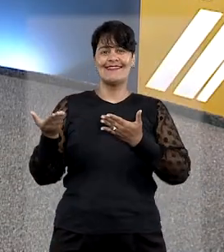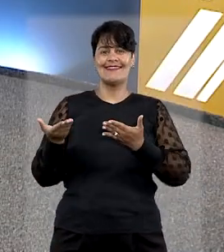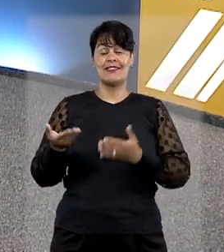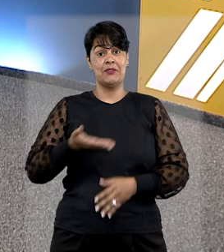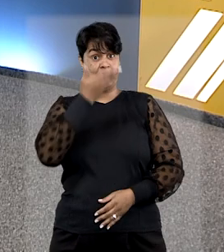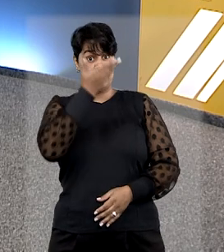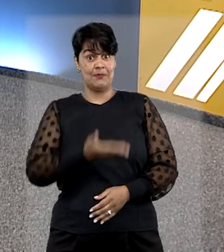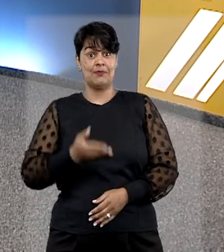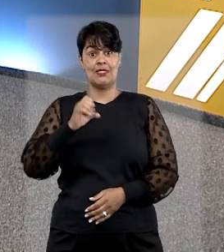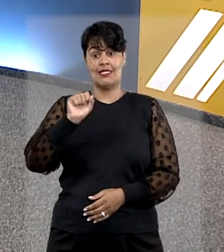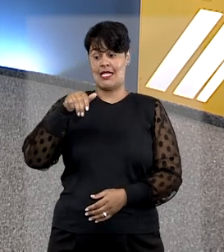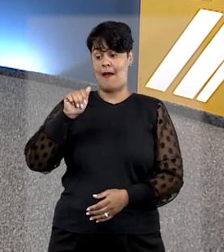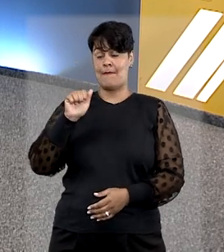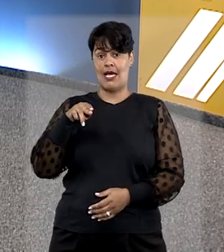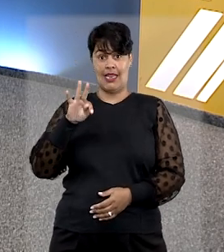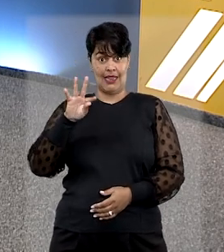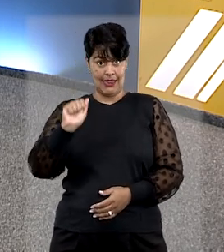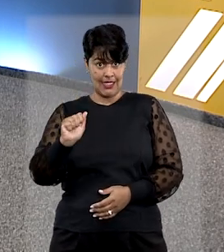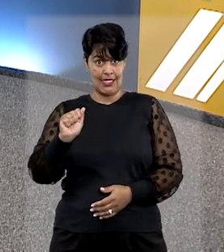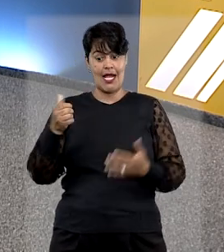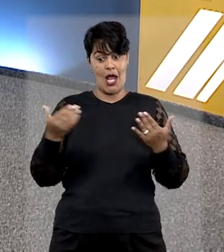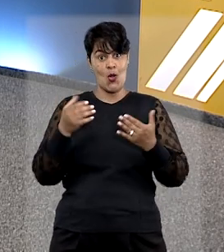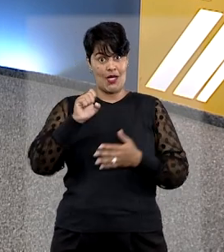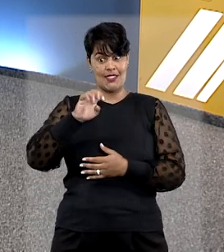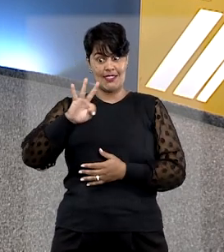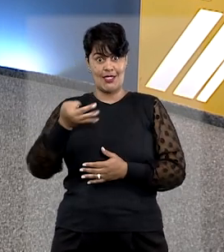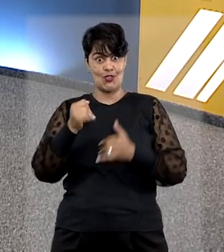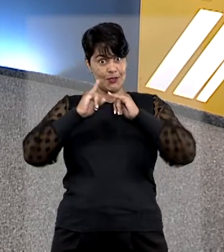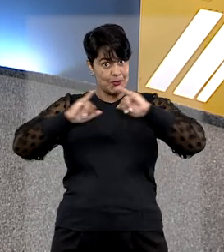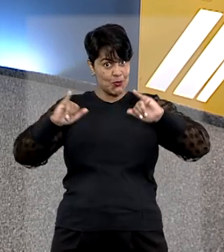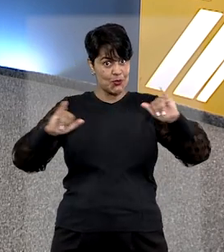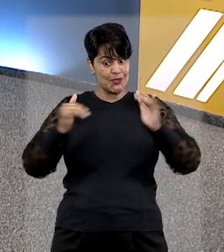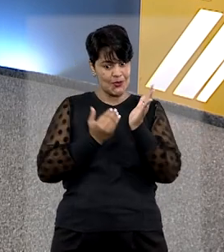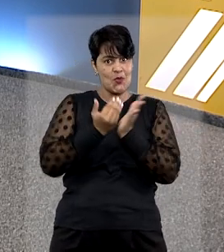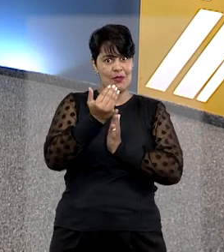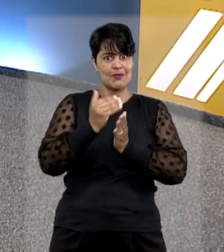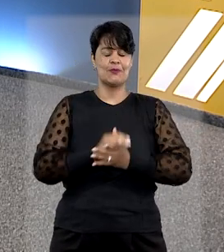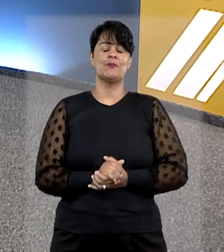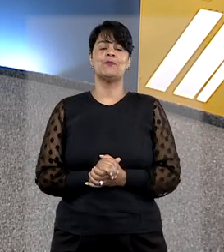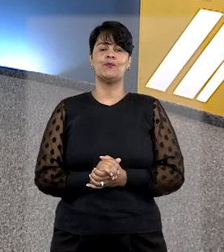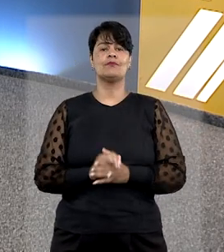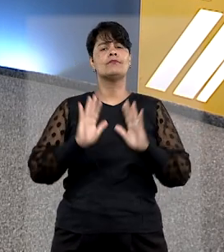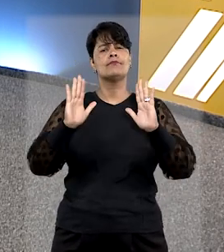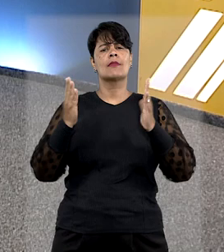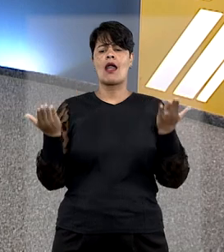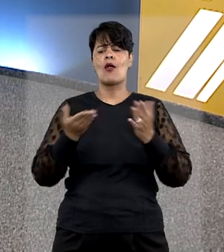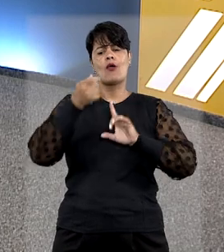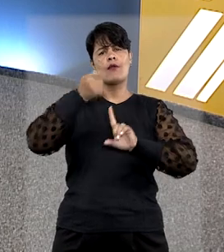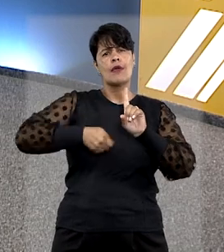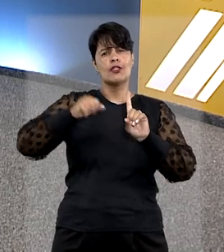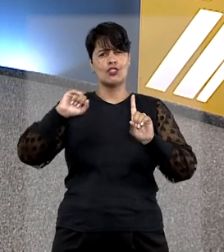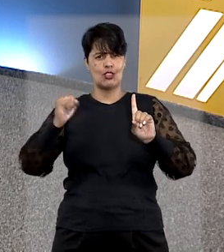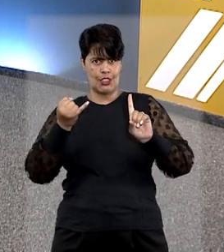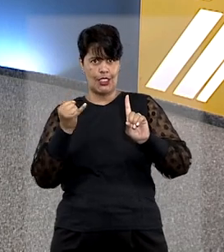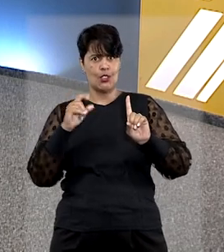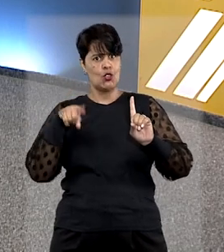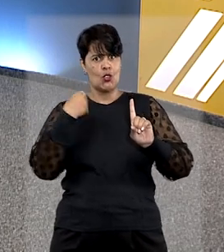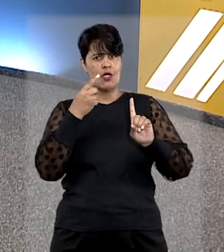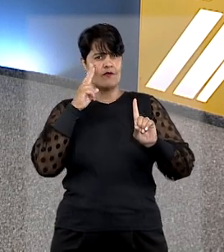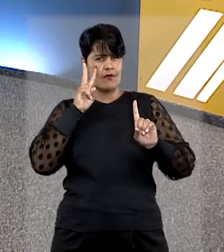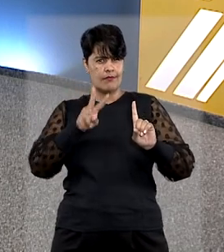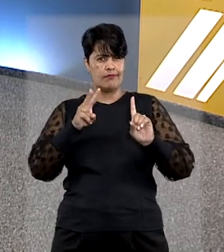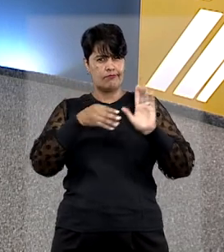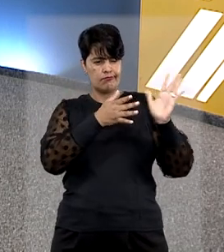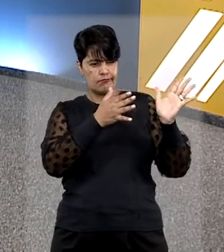-vindo. Eu sou Samanta Peçanha e o STJ Notícias está no ar. Neste mês de janeiro, o programa está